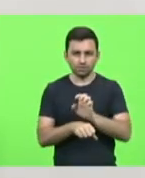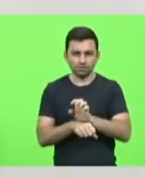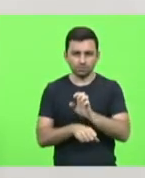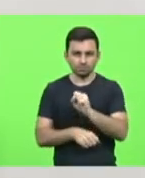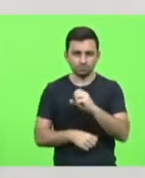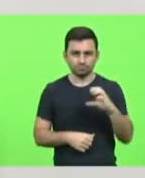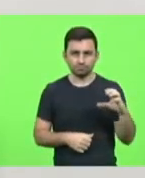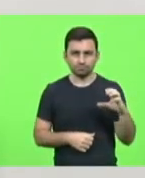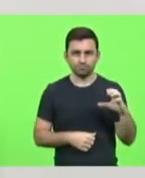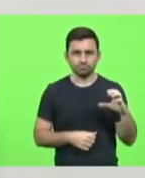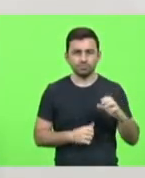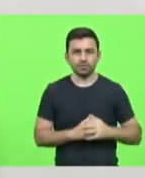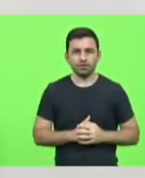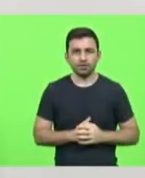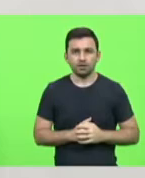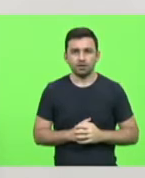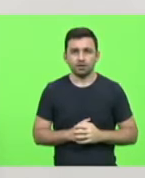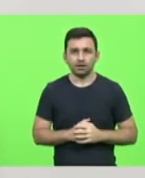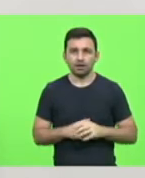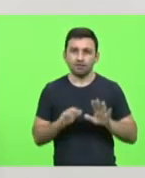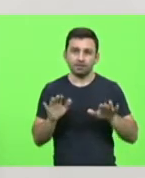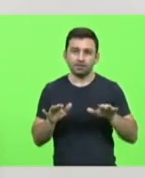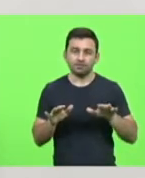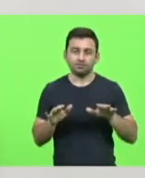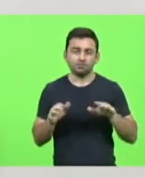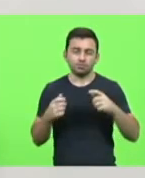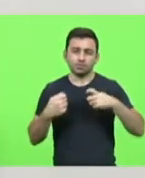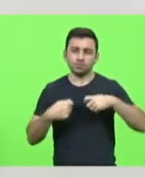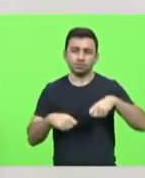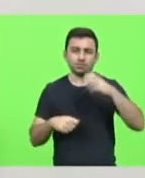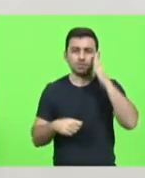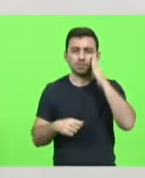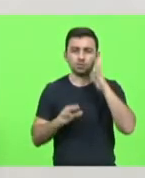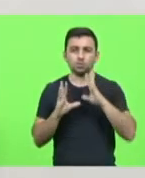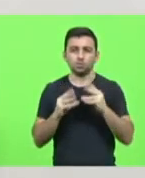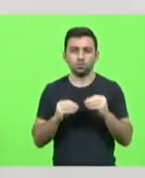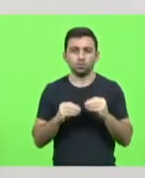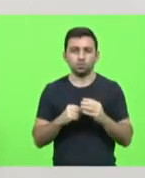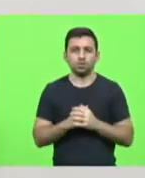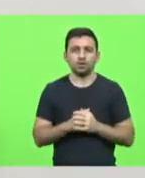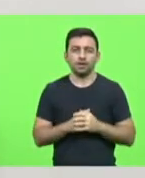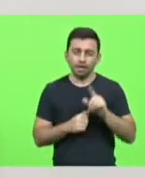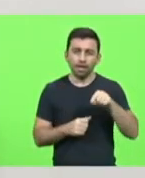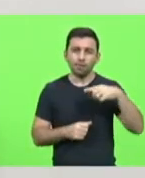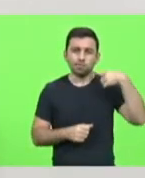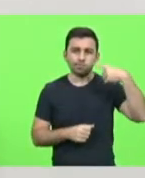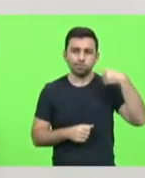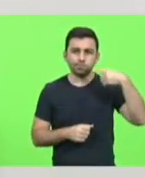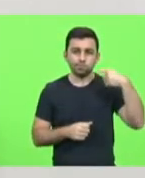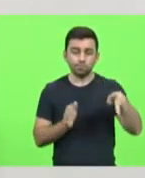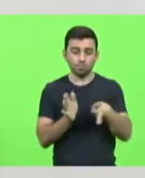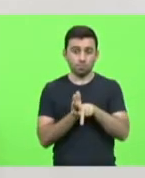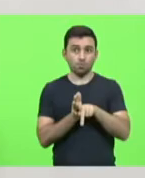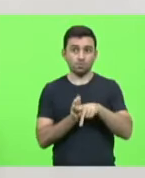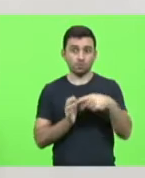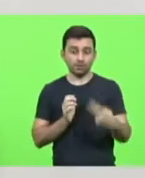quem não sabe, às vezes a gente não tem obrigação de saber tudo, seriam os advogados do Estado,